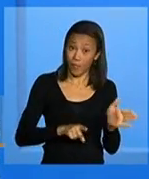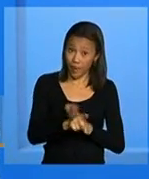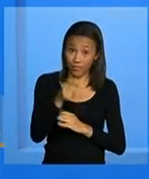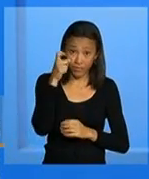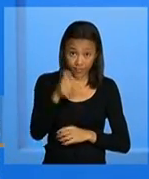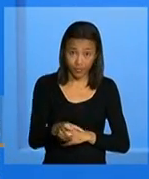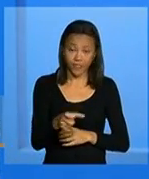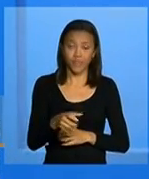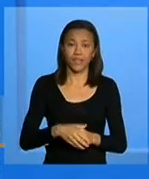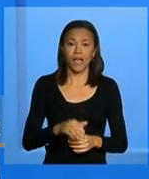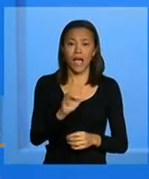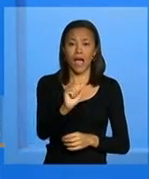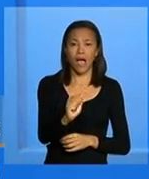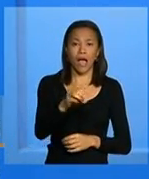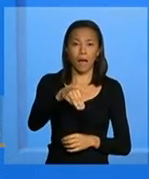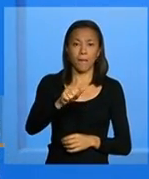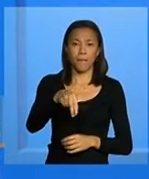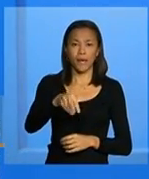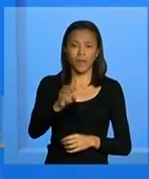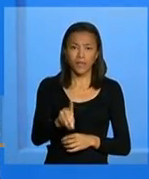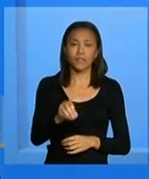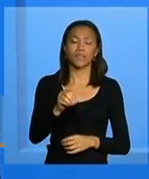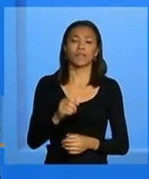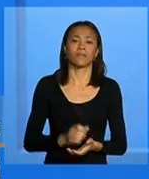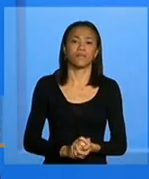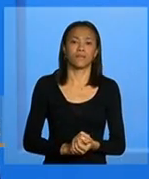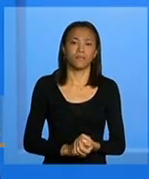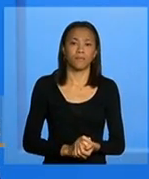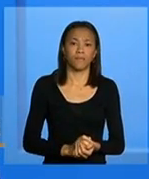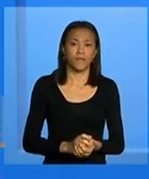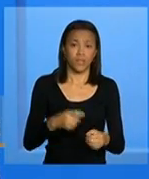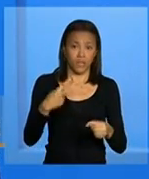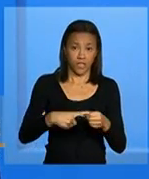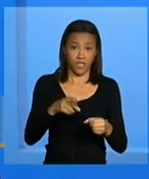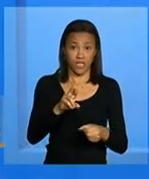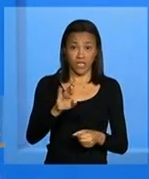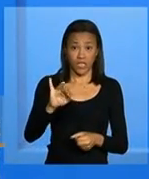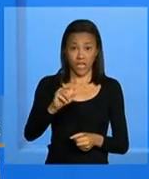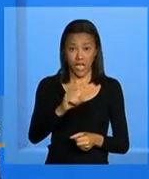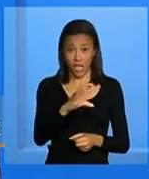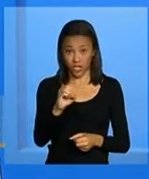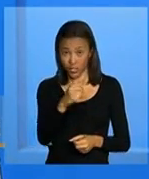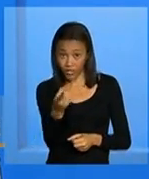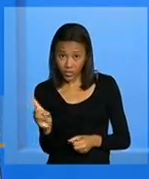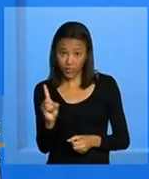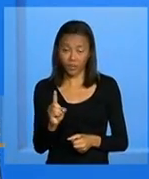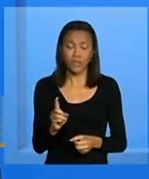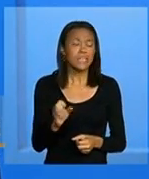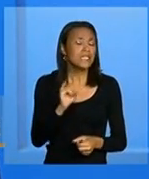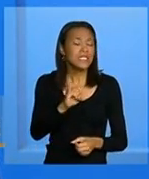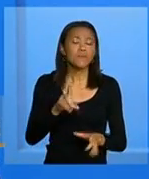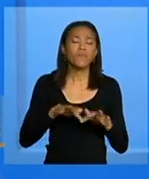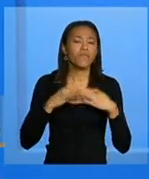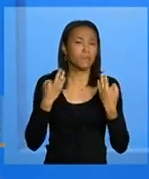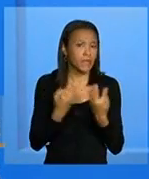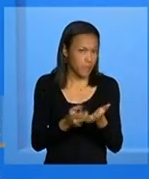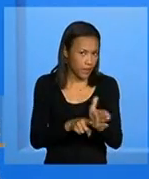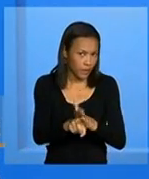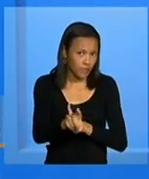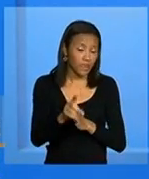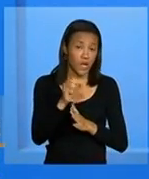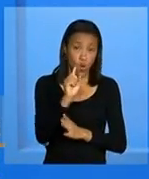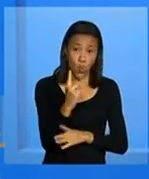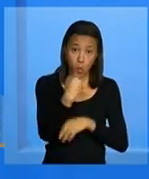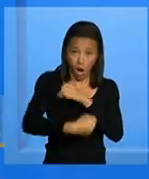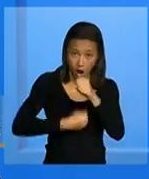Amanda Gabriela do Carmo de Riachão do Dantas ela diz assim se uma família após um ano